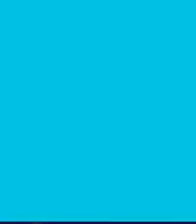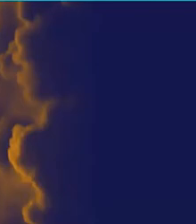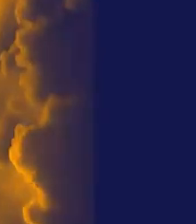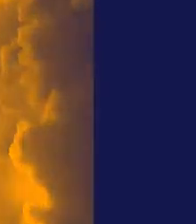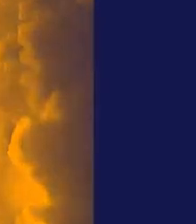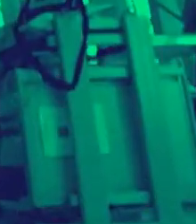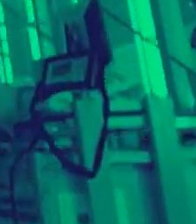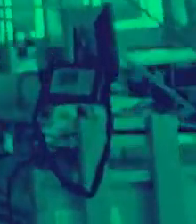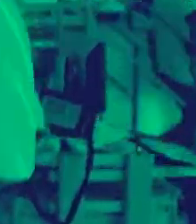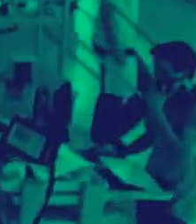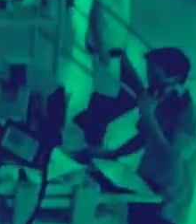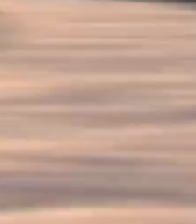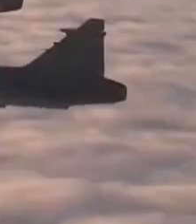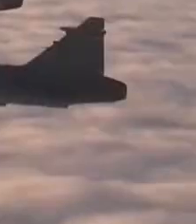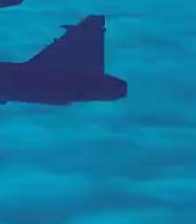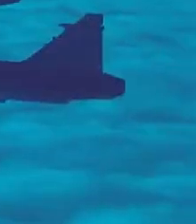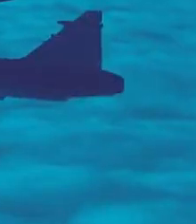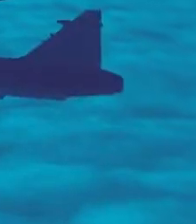A TV Governo . . .